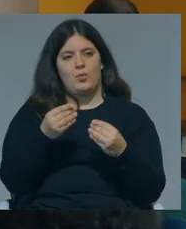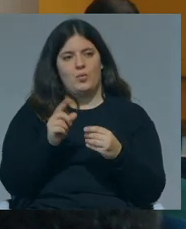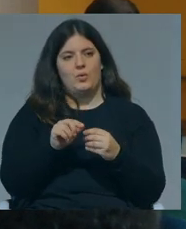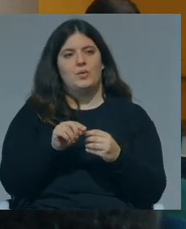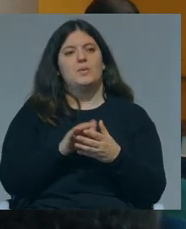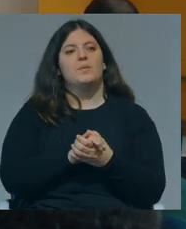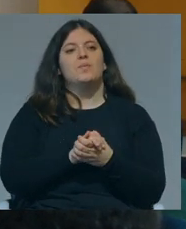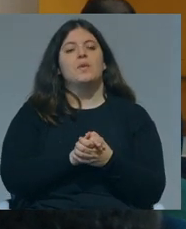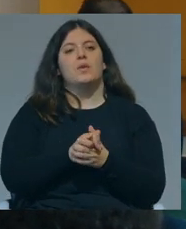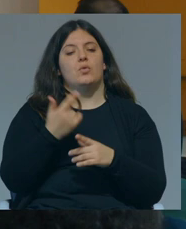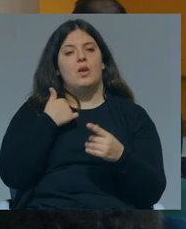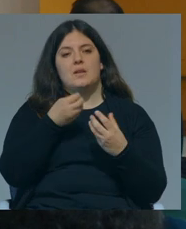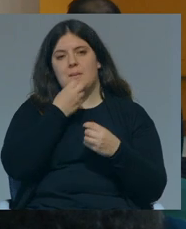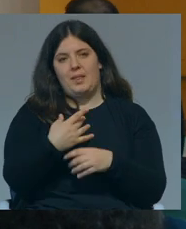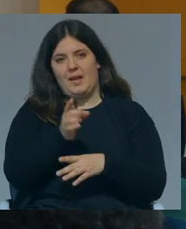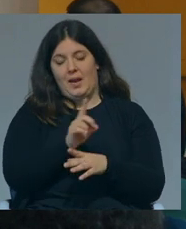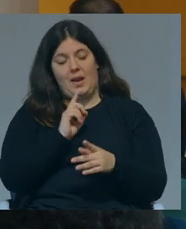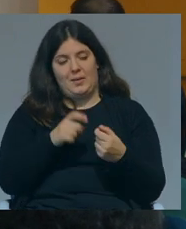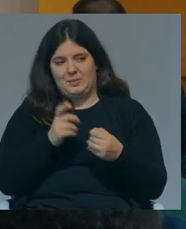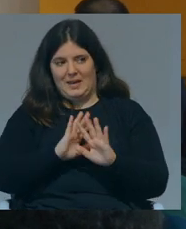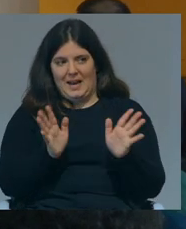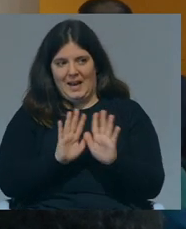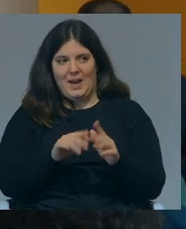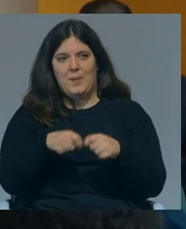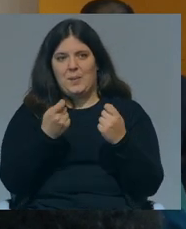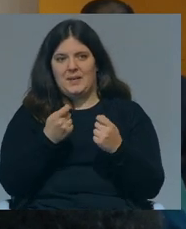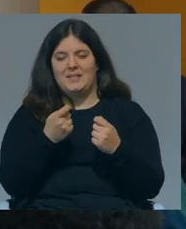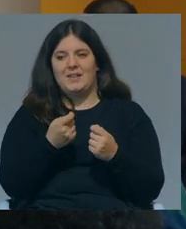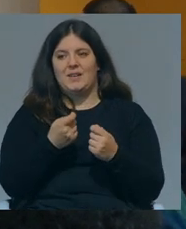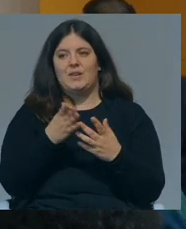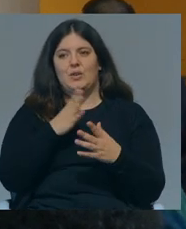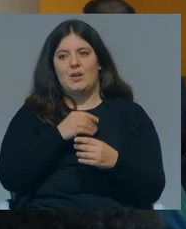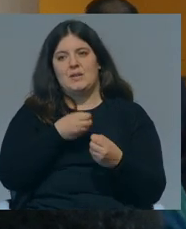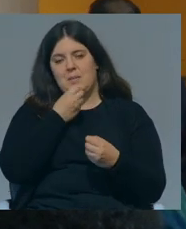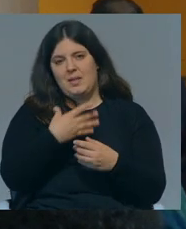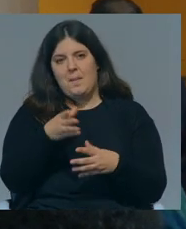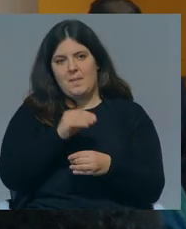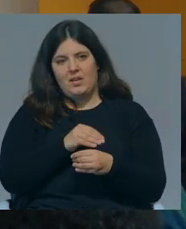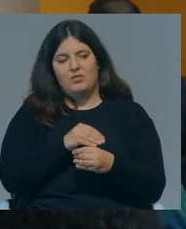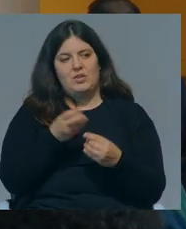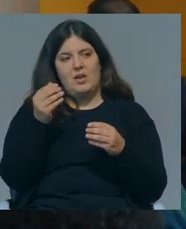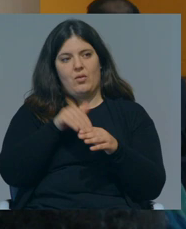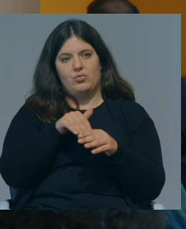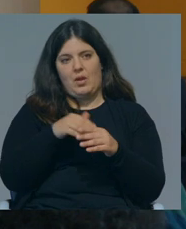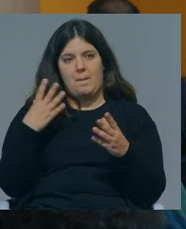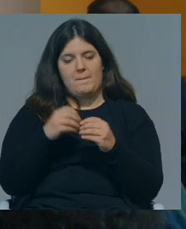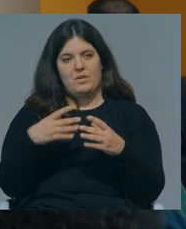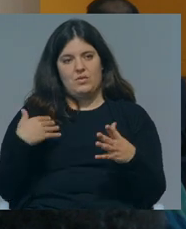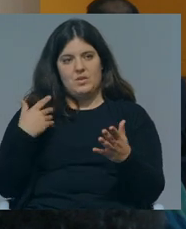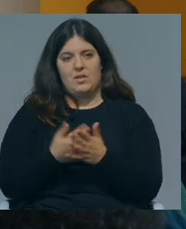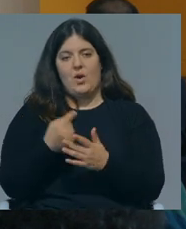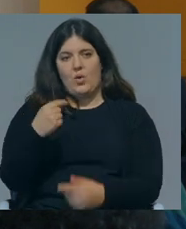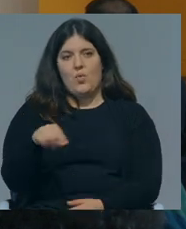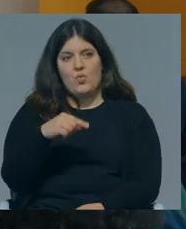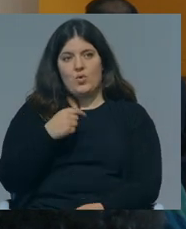coloca de maneira nenhuma em causa a minha simpatia pelo partido pelo qual tenho mais simpatia e mais vezes votei e até o